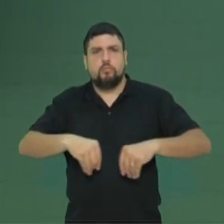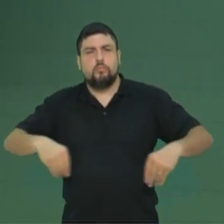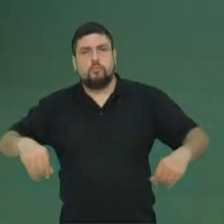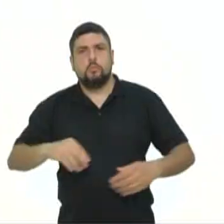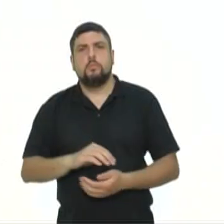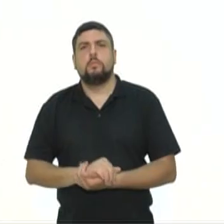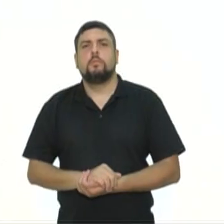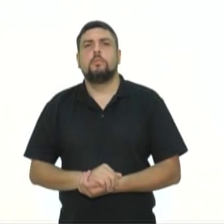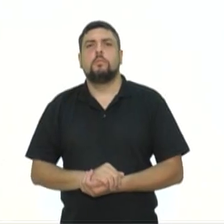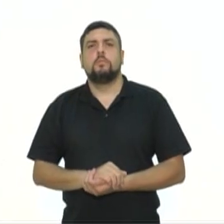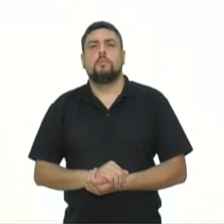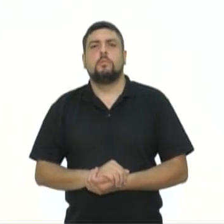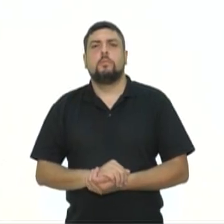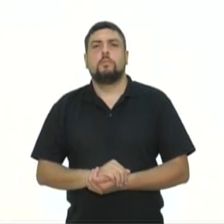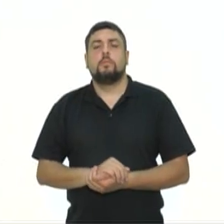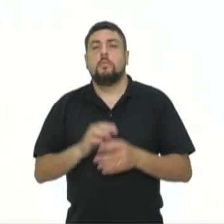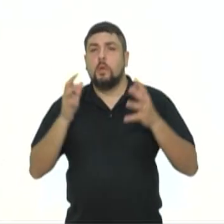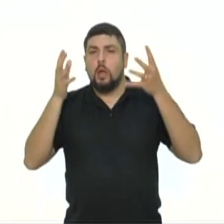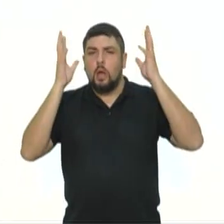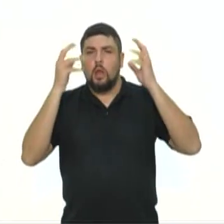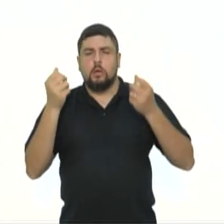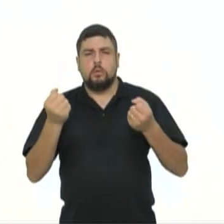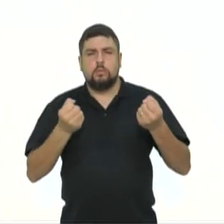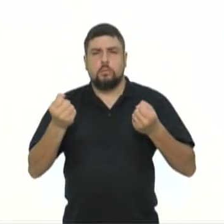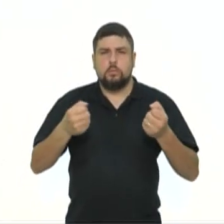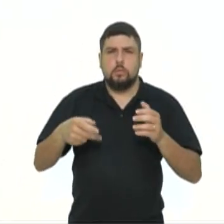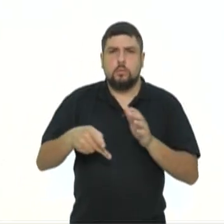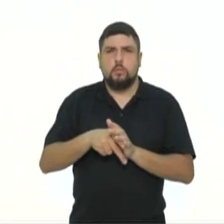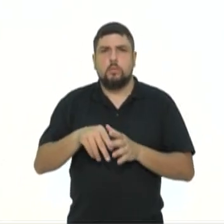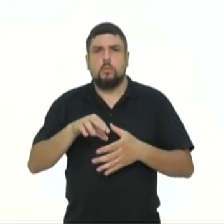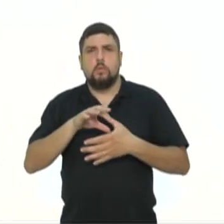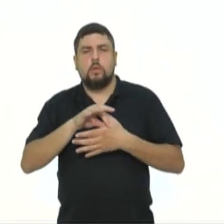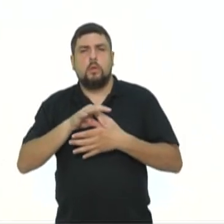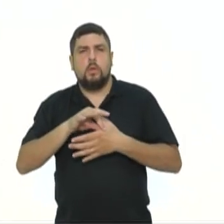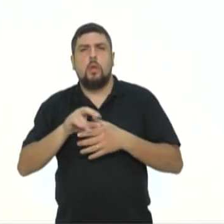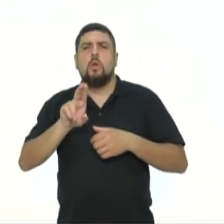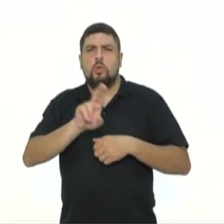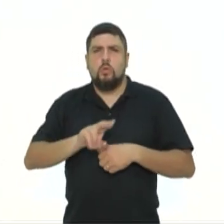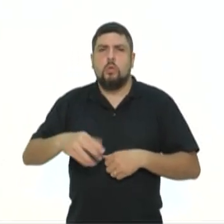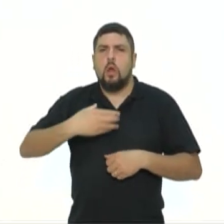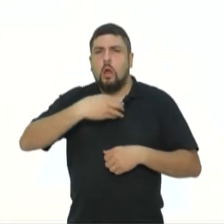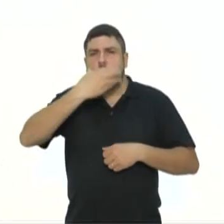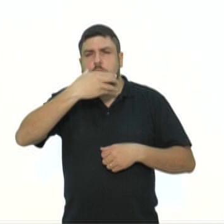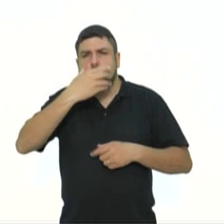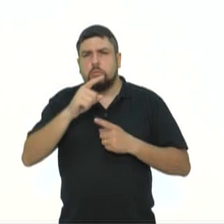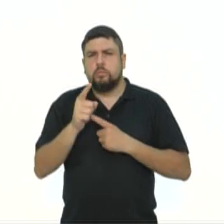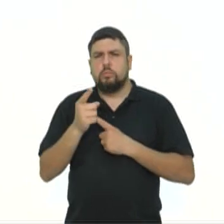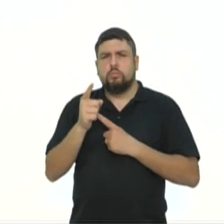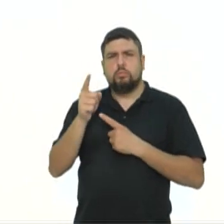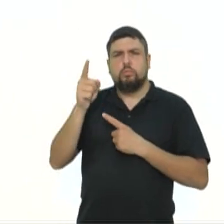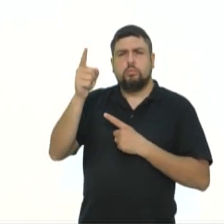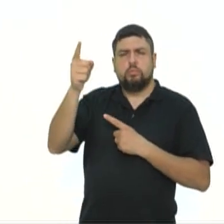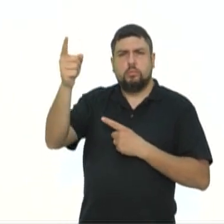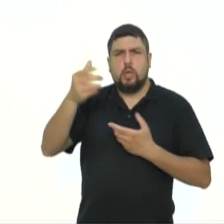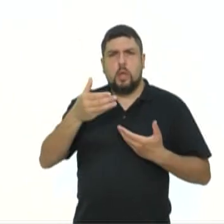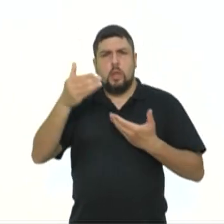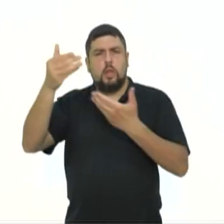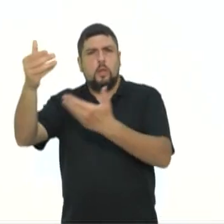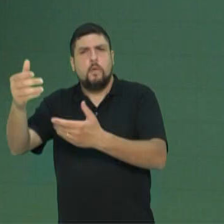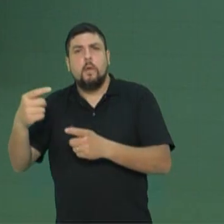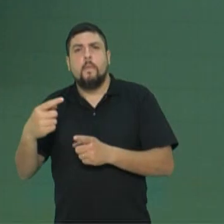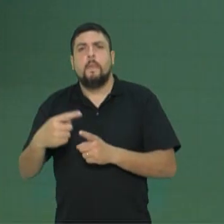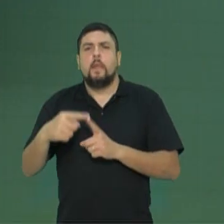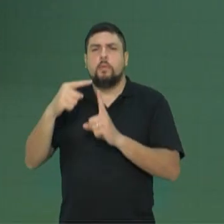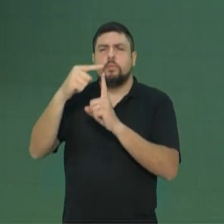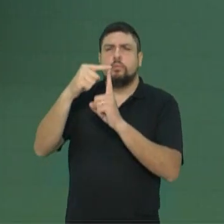Carros frigoríficos, são usados para transportar frutos a grandes distâncias, sem que amadureçam. Isso é possível, pois a baixa